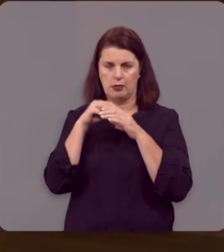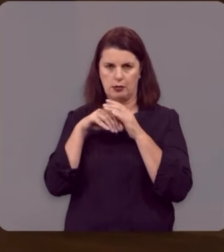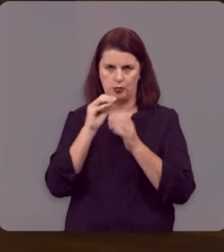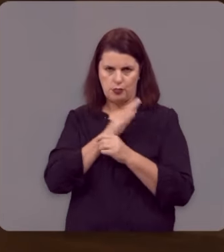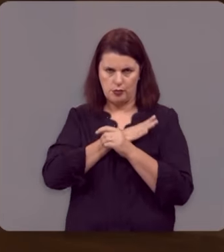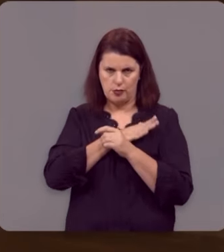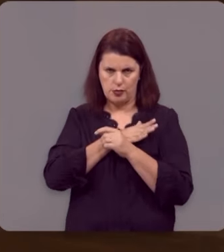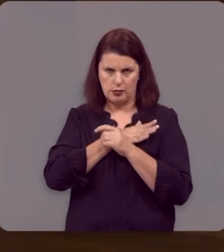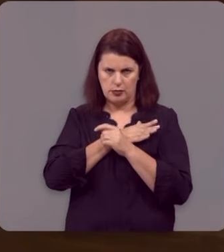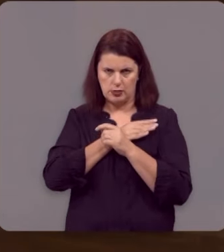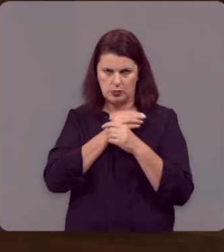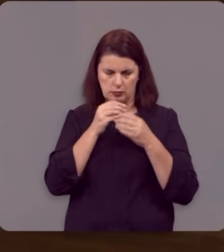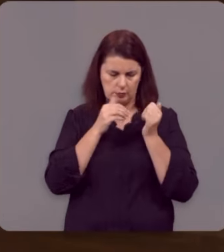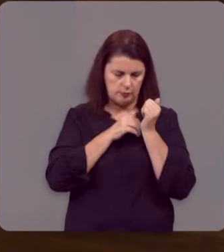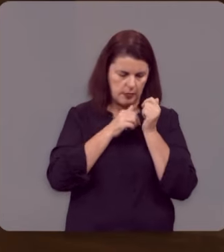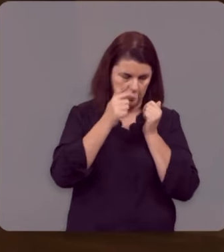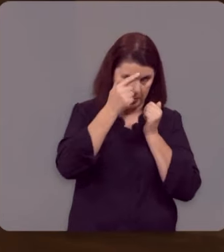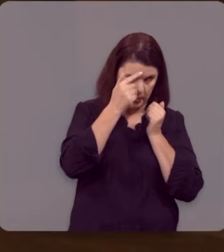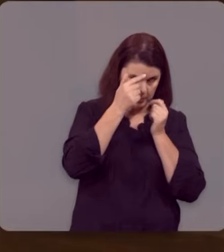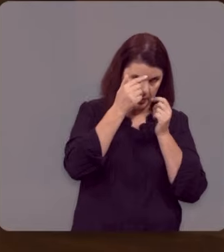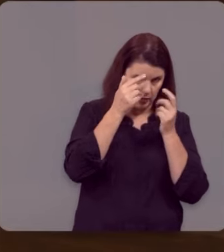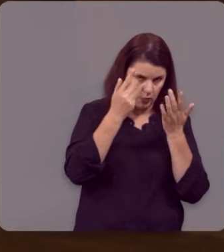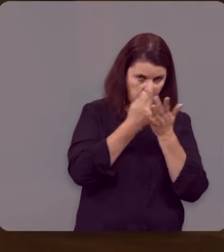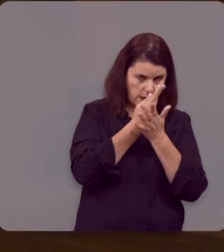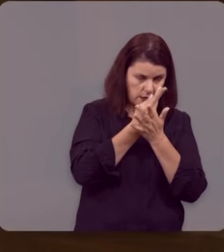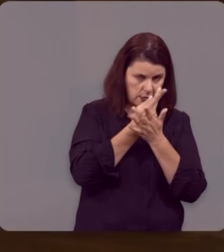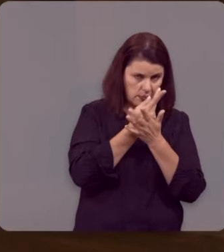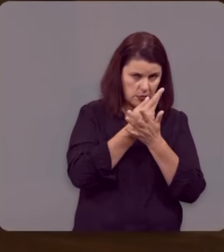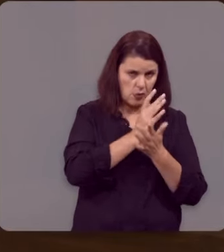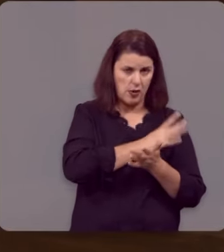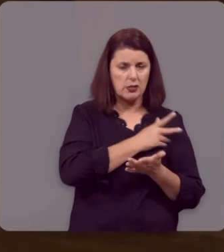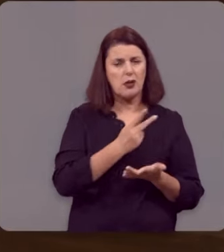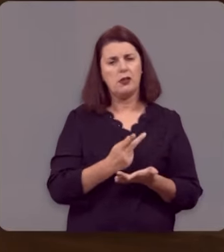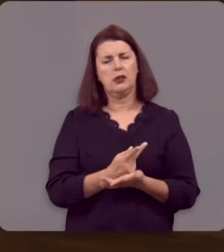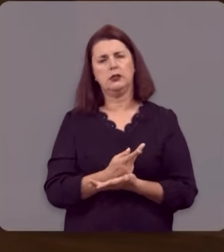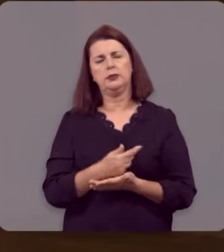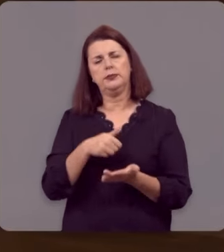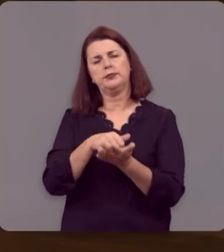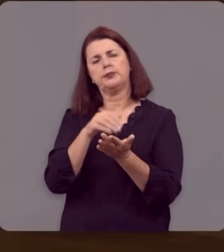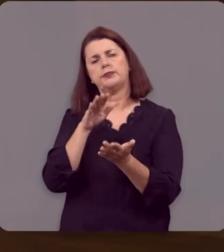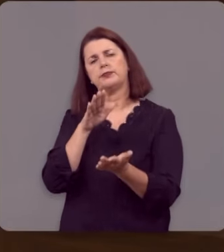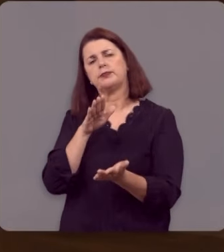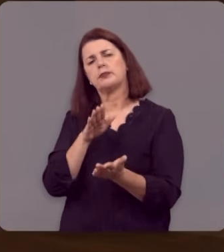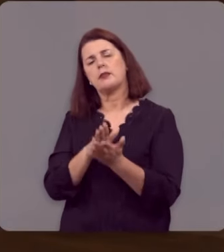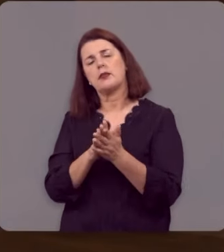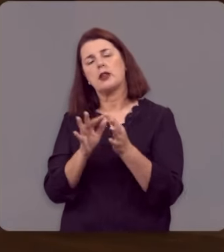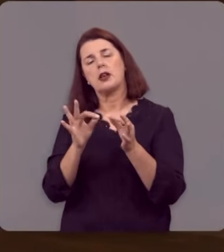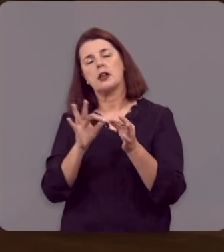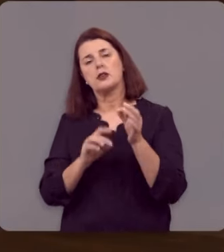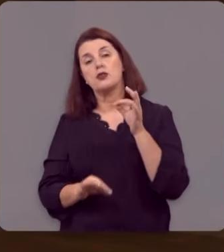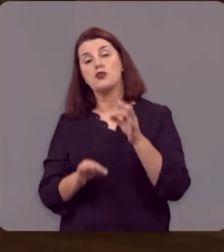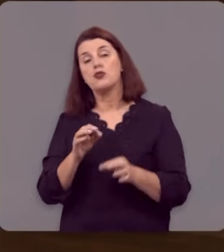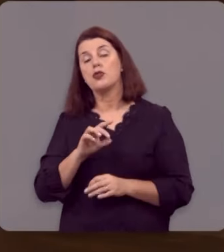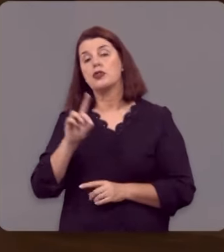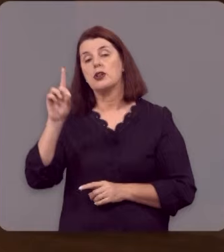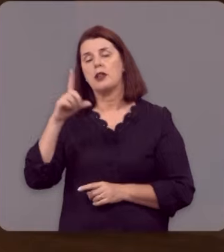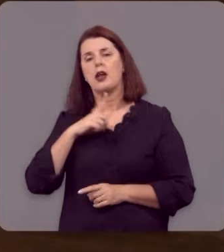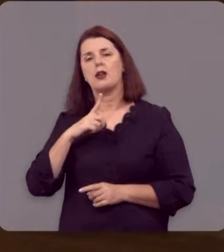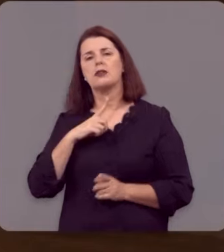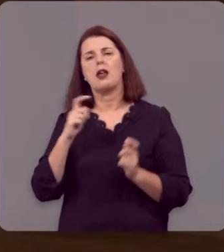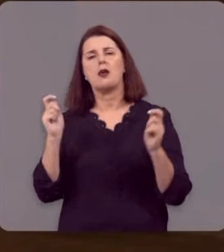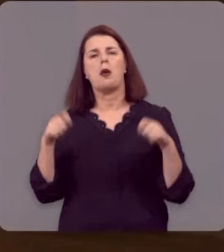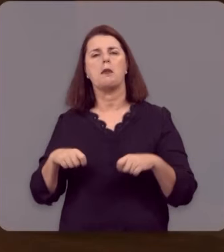nosso coração, pelos nossos pensamentos. O tribunal de Deus é o único tribunal que tem